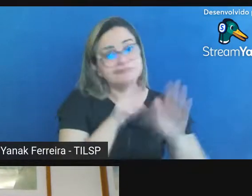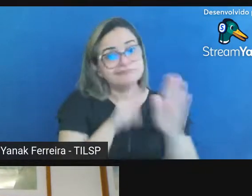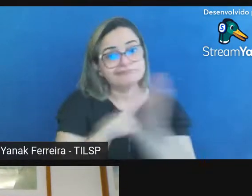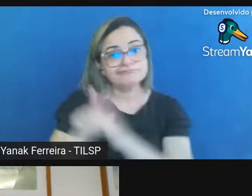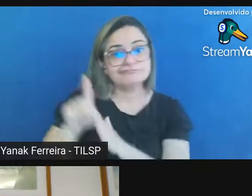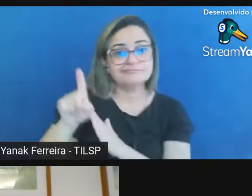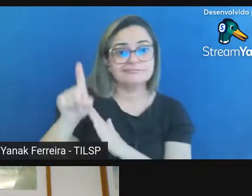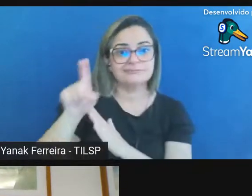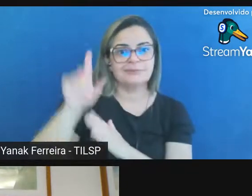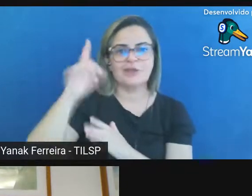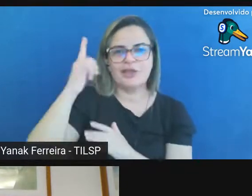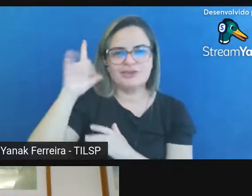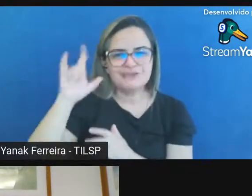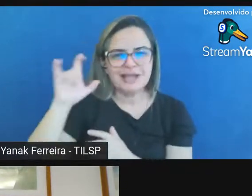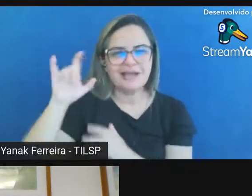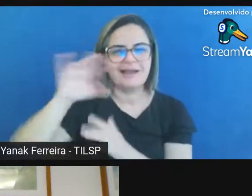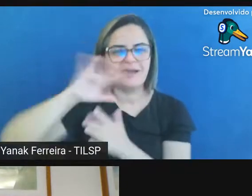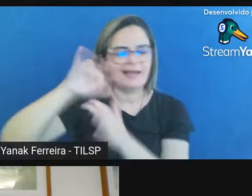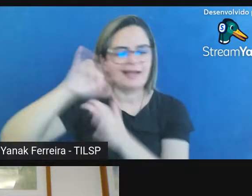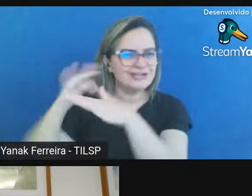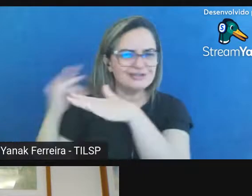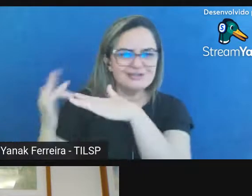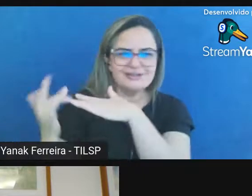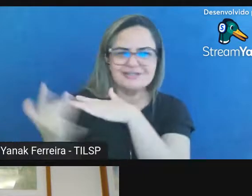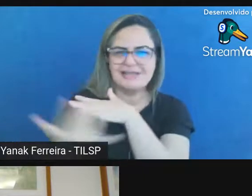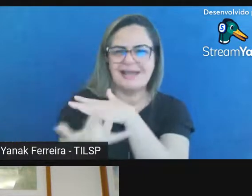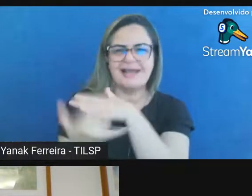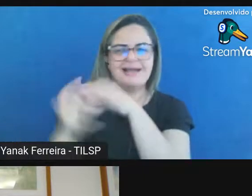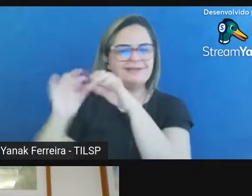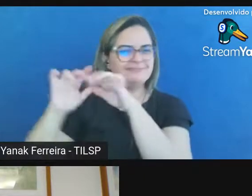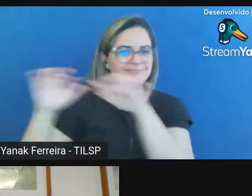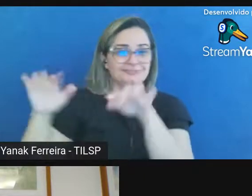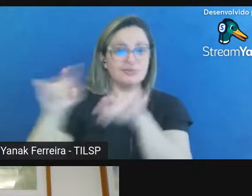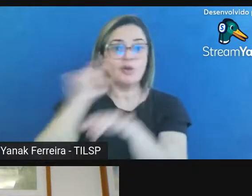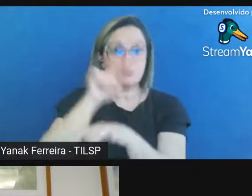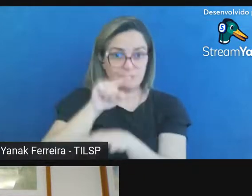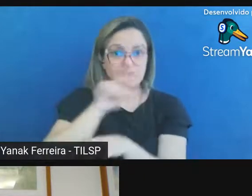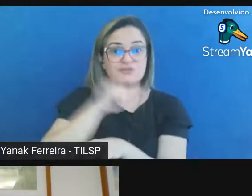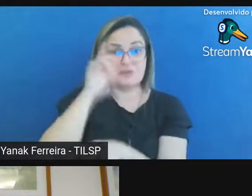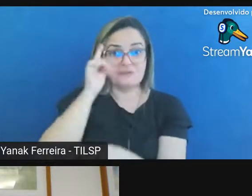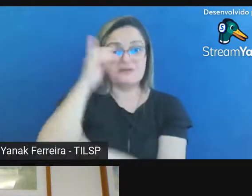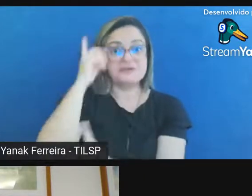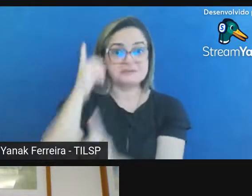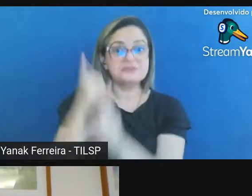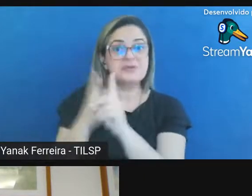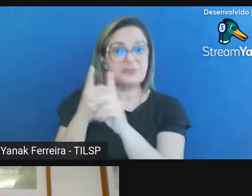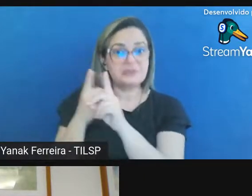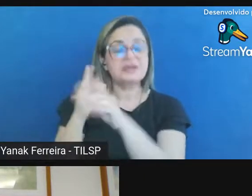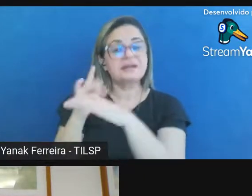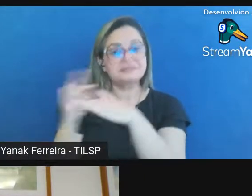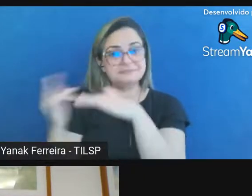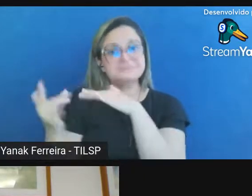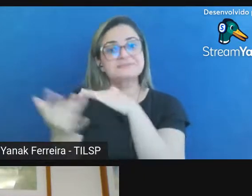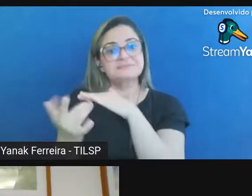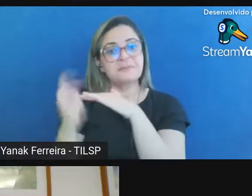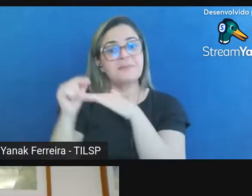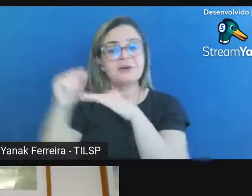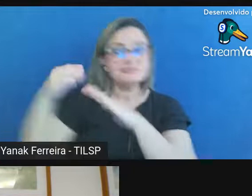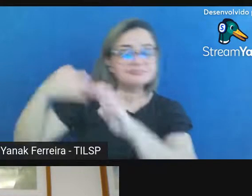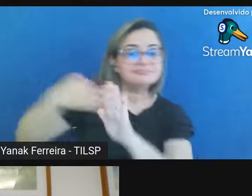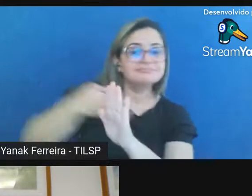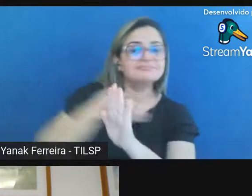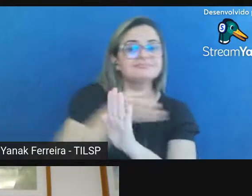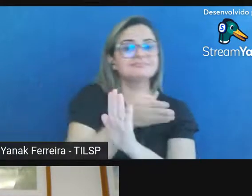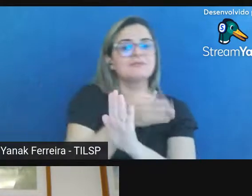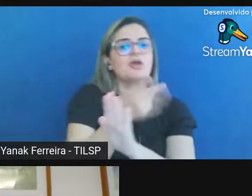ativo divulga bastante informação importante e ele pode ser alcançado também por esses outros